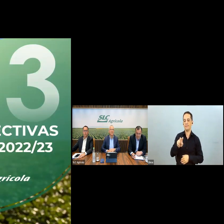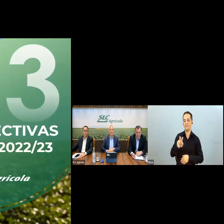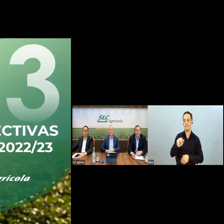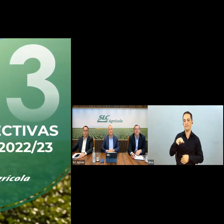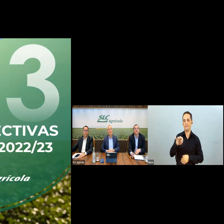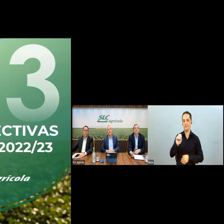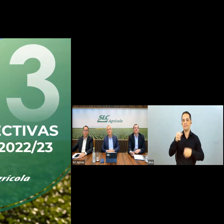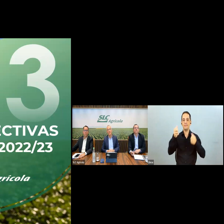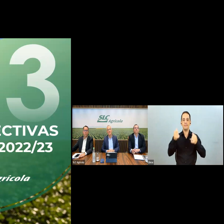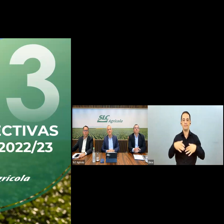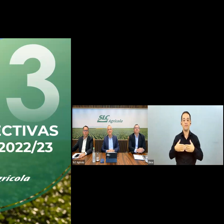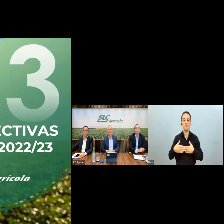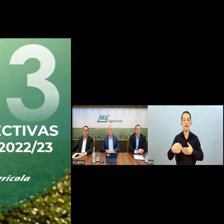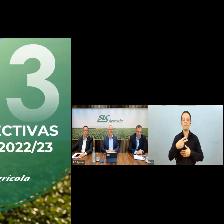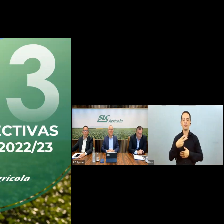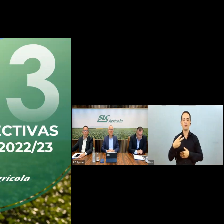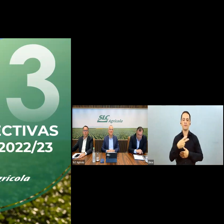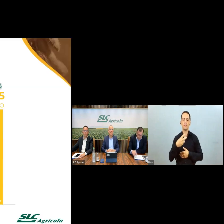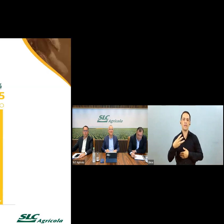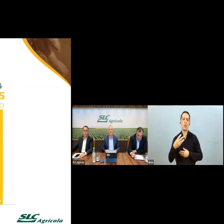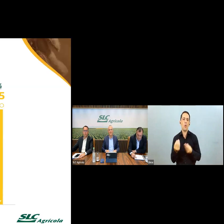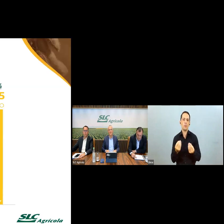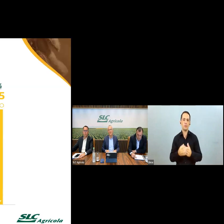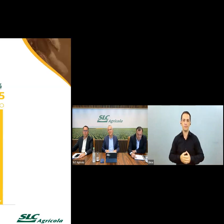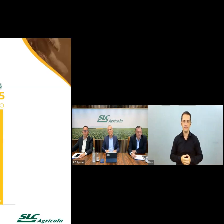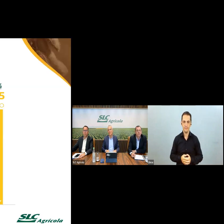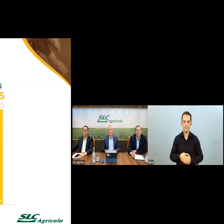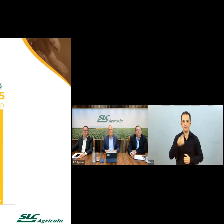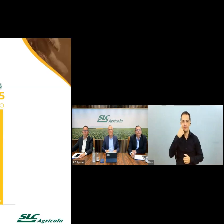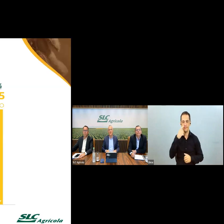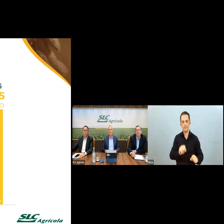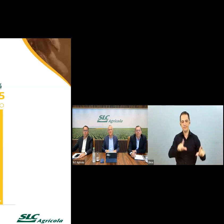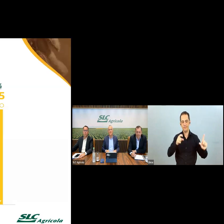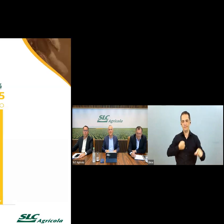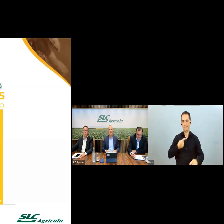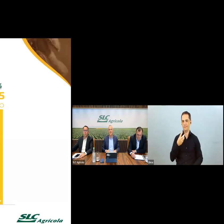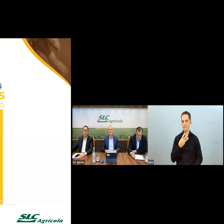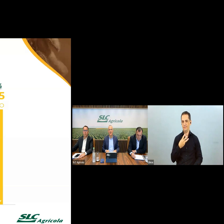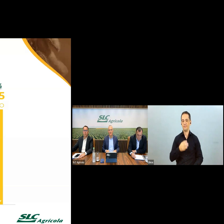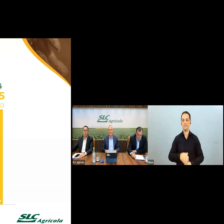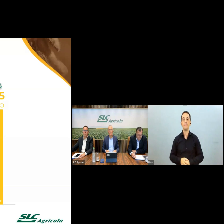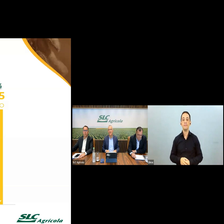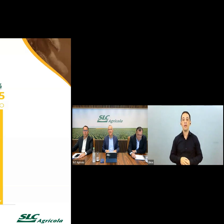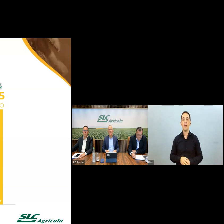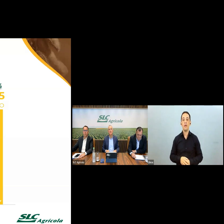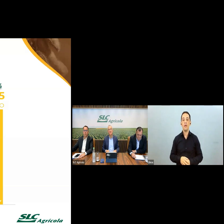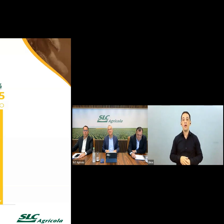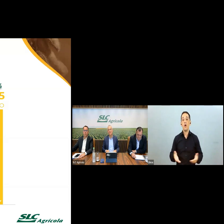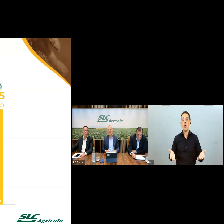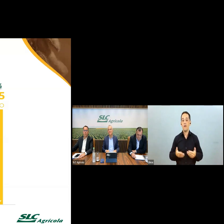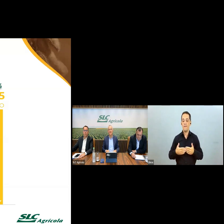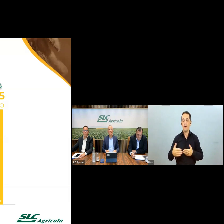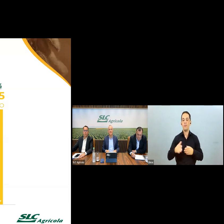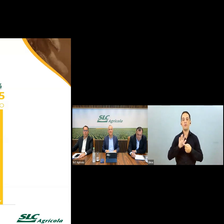Obrigado, Ivo. Podemos avançar para o slide 13, onde apresentamos o status da safra e